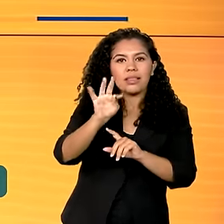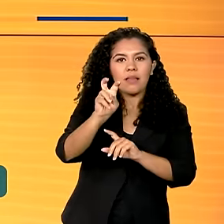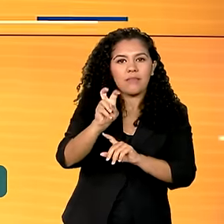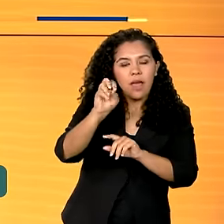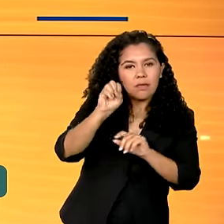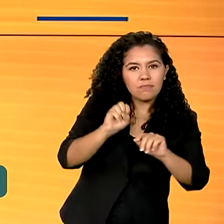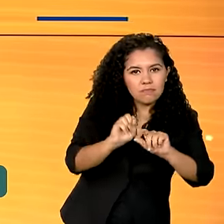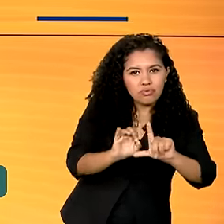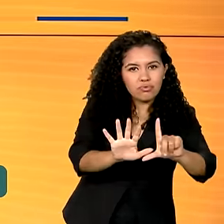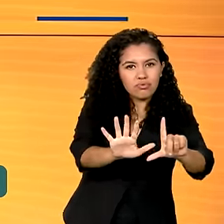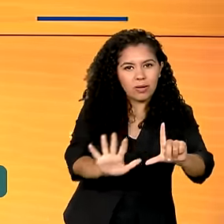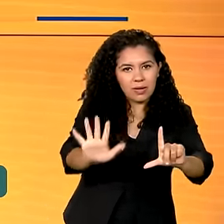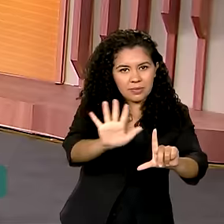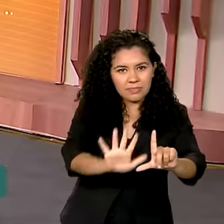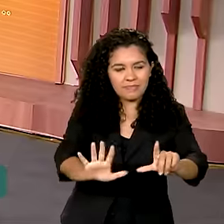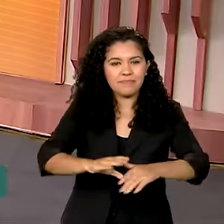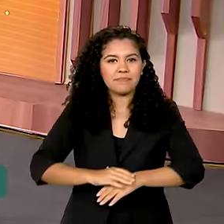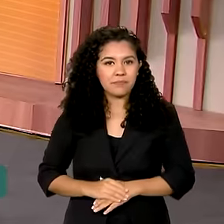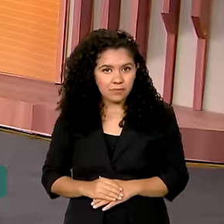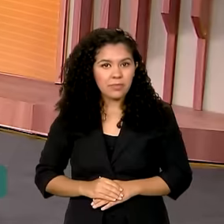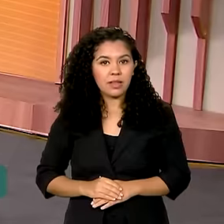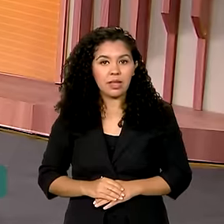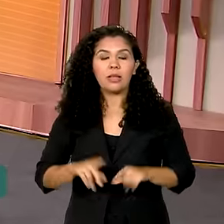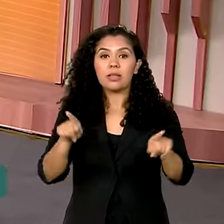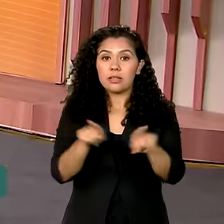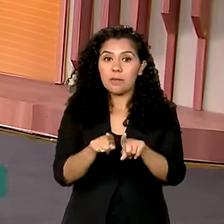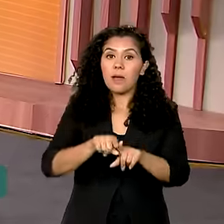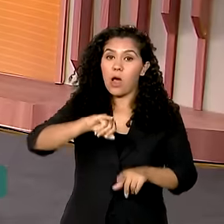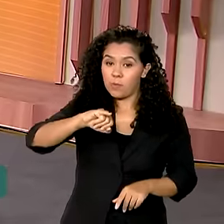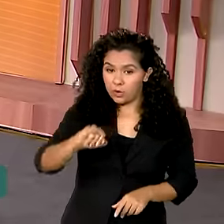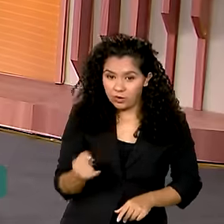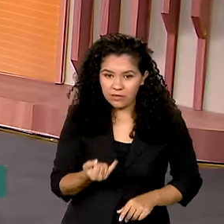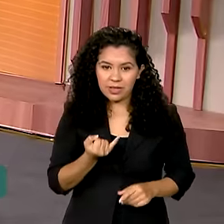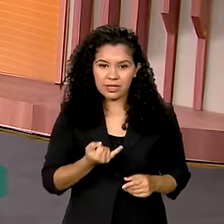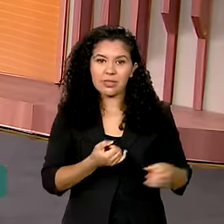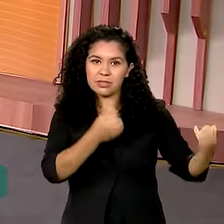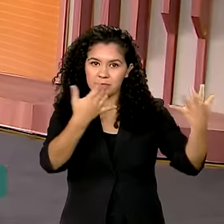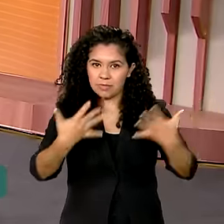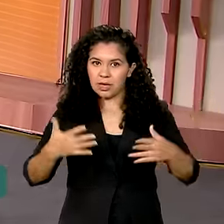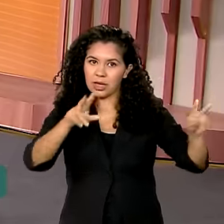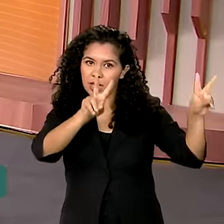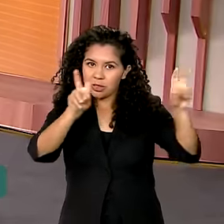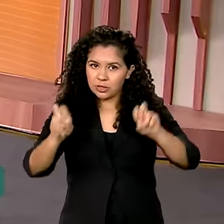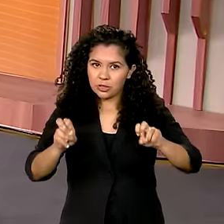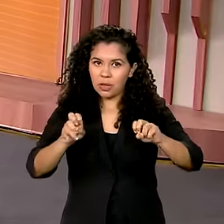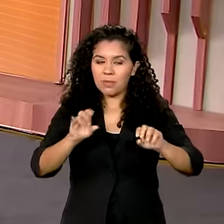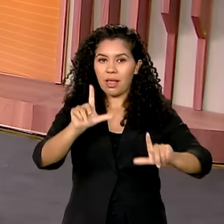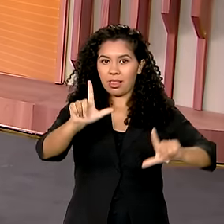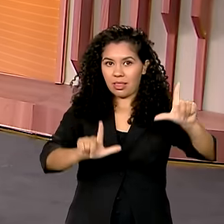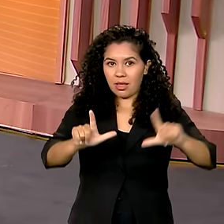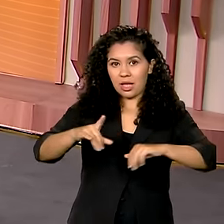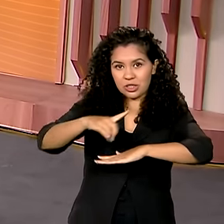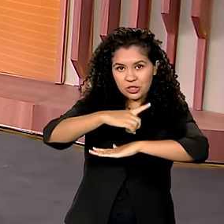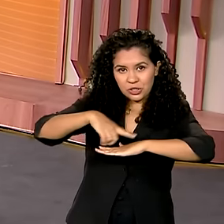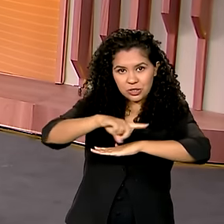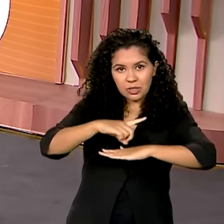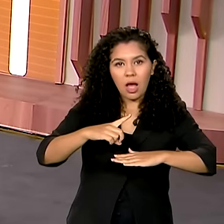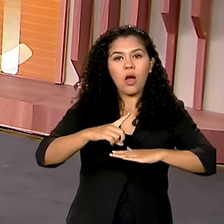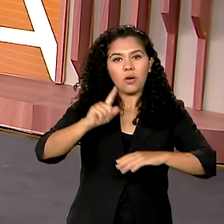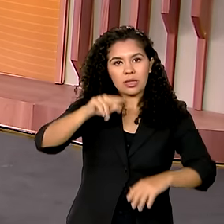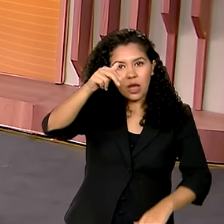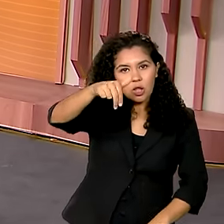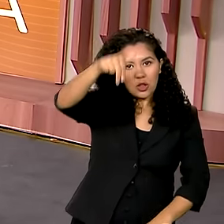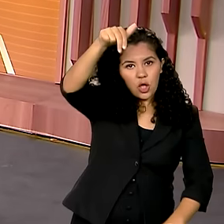estações geradoras. E aí a gente aproveita que, né, estamos falando dessa chegada da TV digital nos estados do Norte e Nordeste.